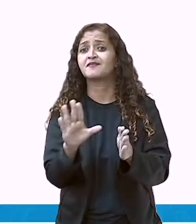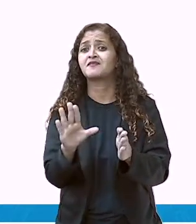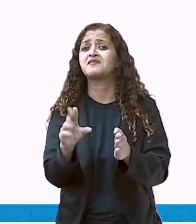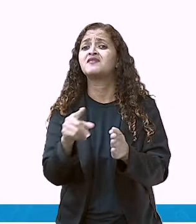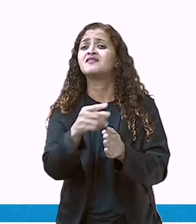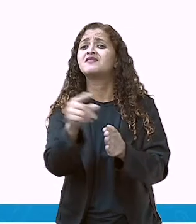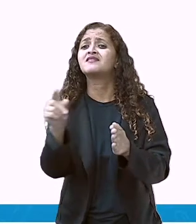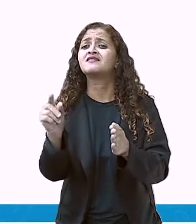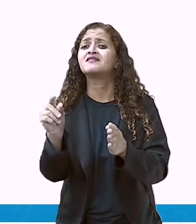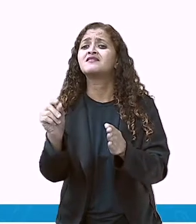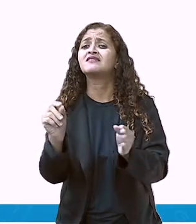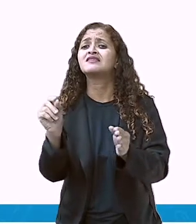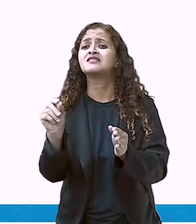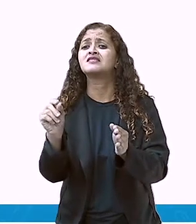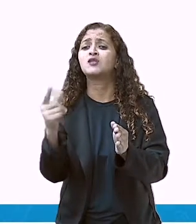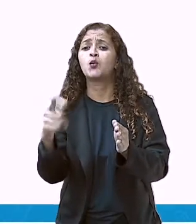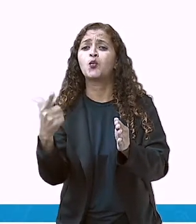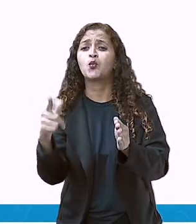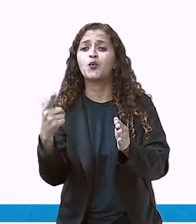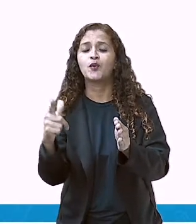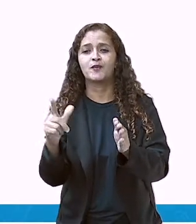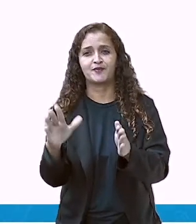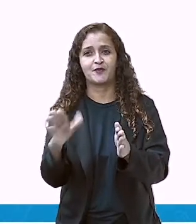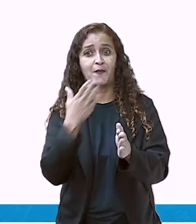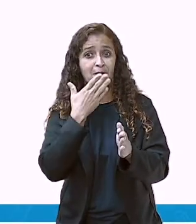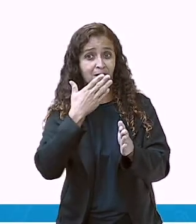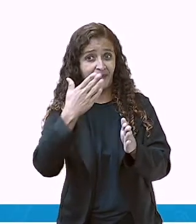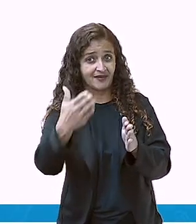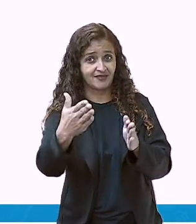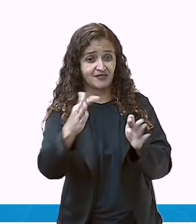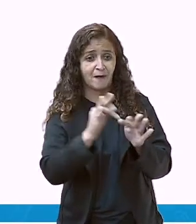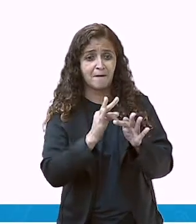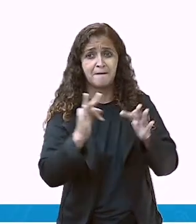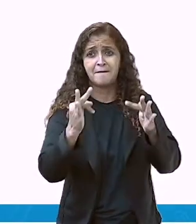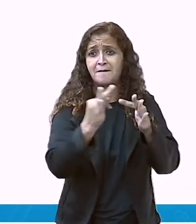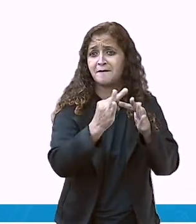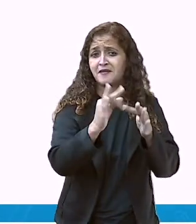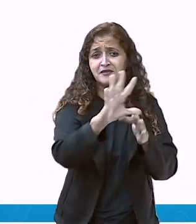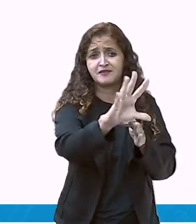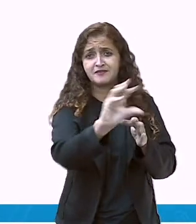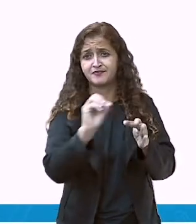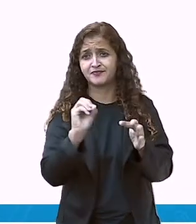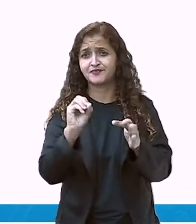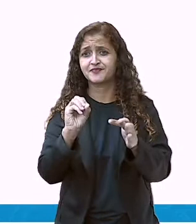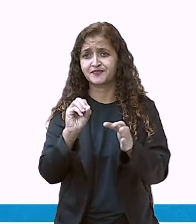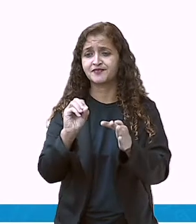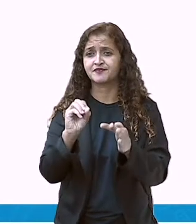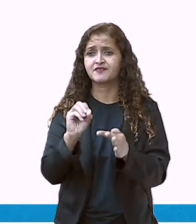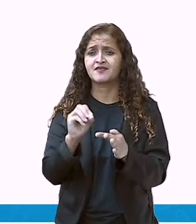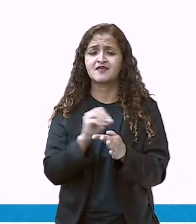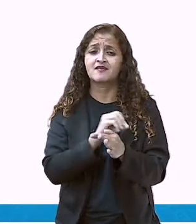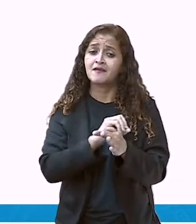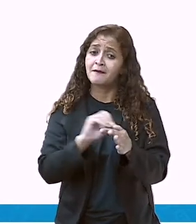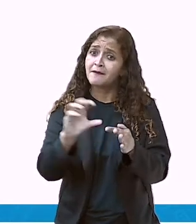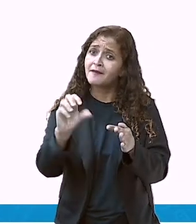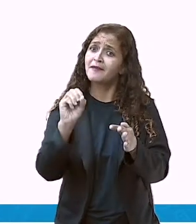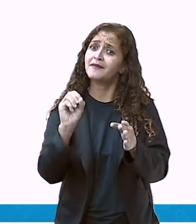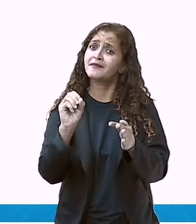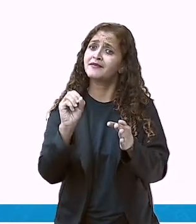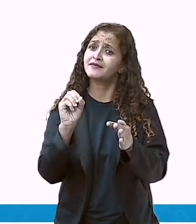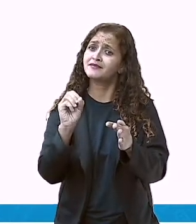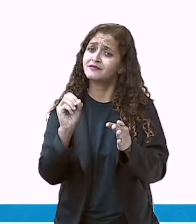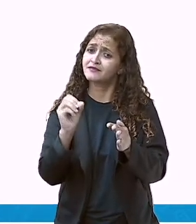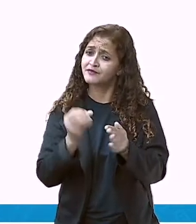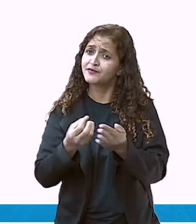calendário em casa, só pedir a mãe, o pai, ou a avó, ou a avó, ou a tia, para conseguir um calendário para